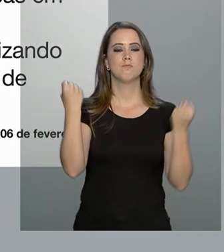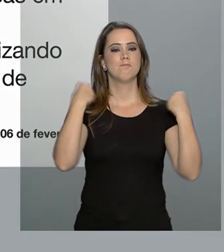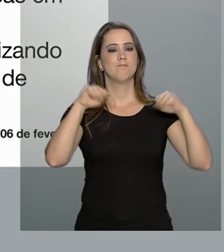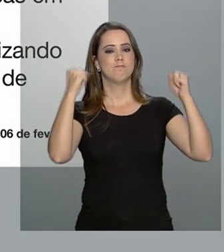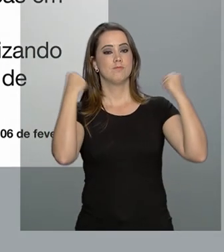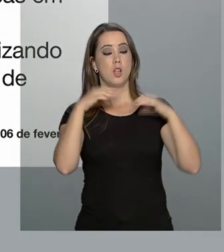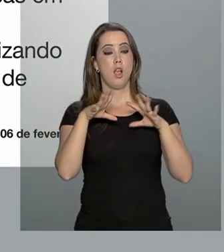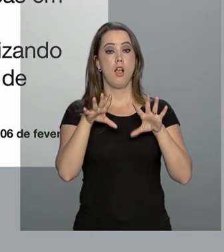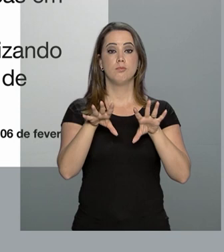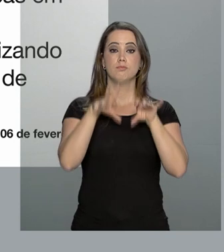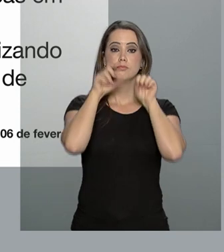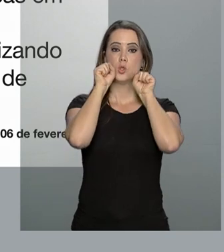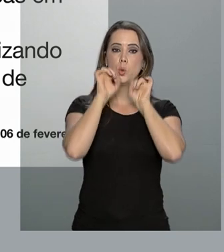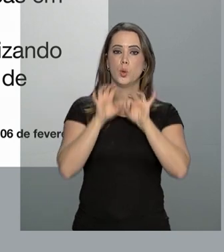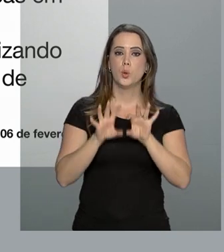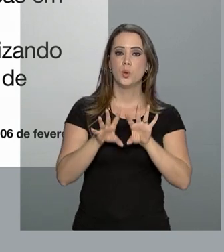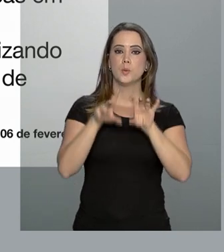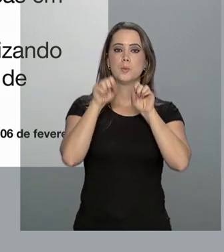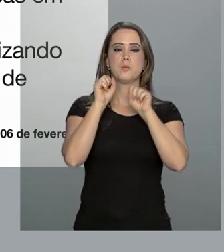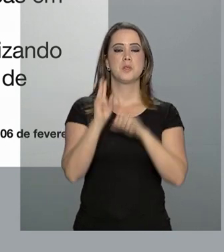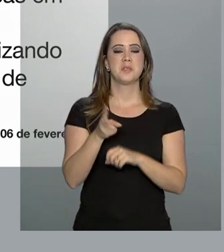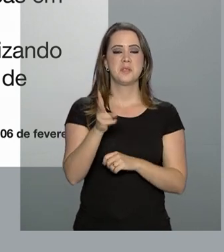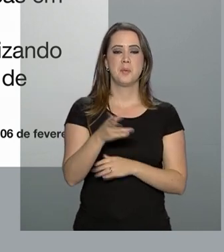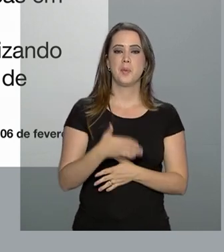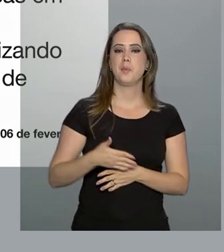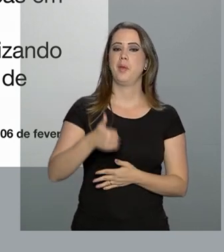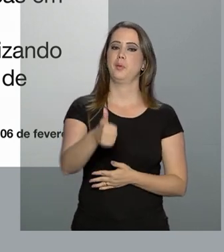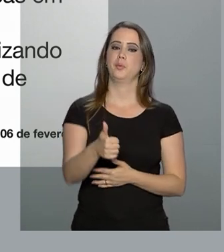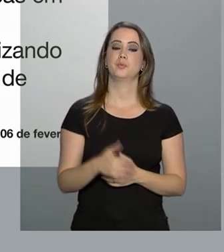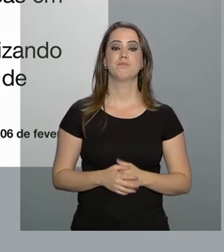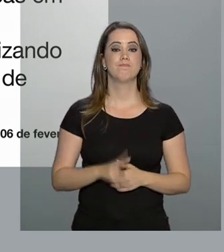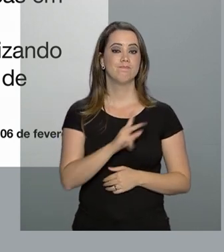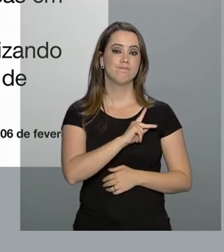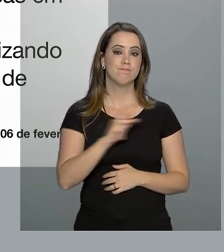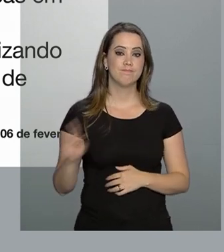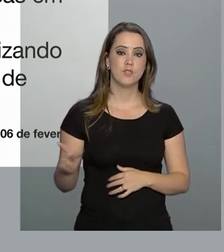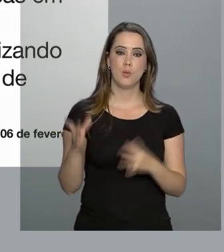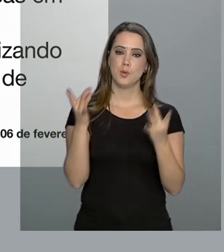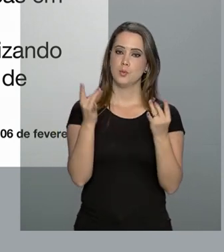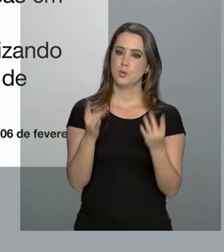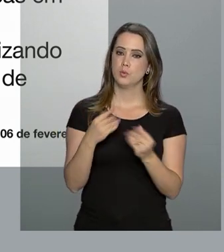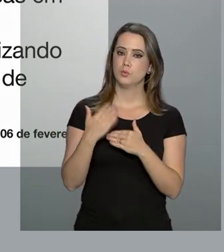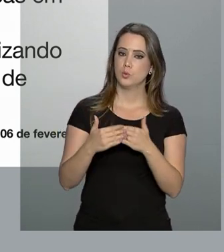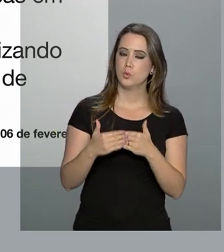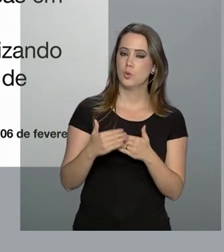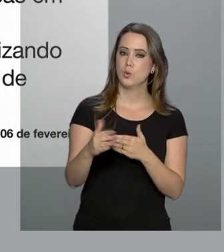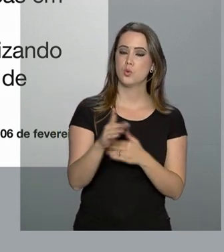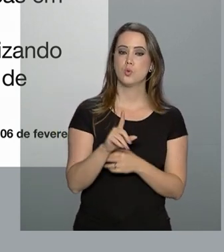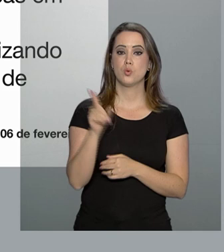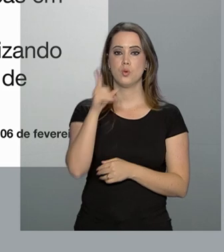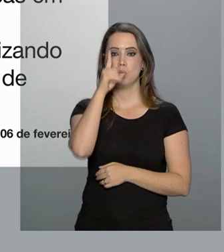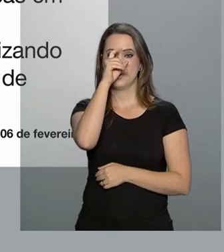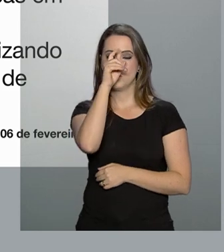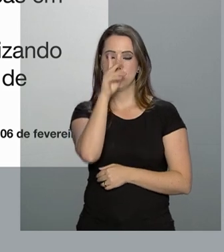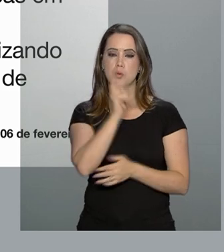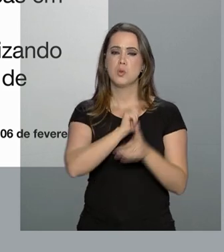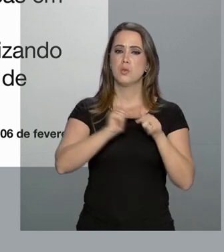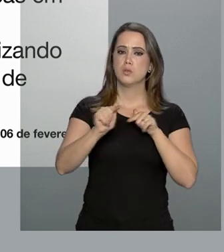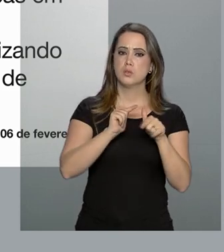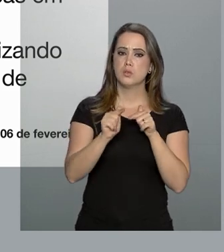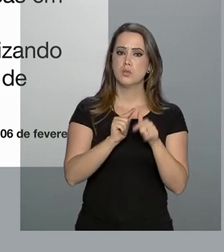atividades respiratórias e está em plena evolução. O presidente destacou que continua lá do hospital,